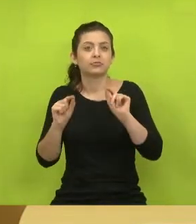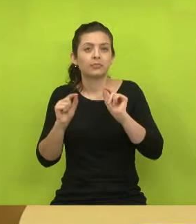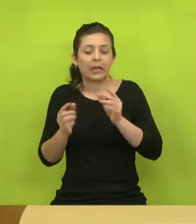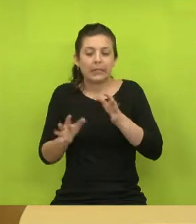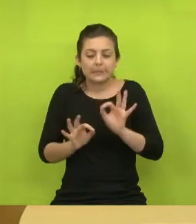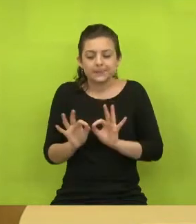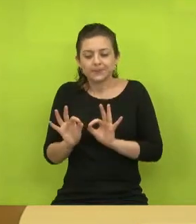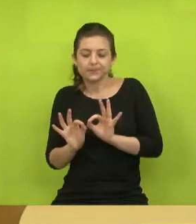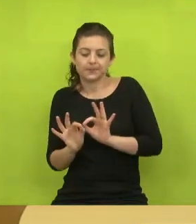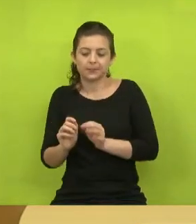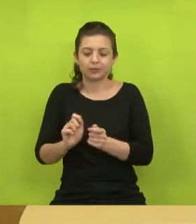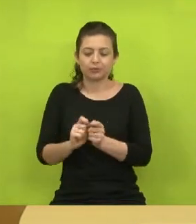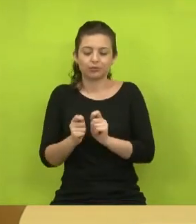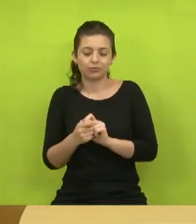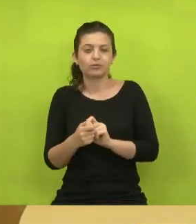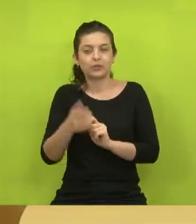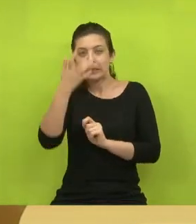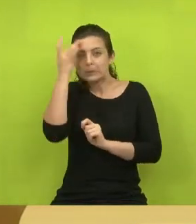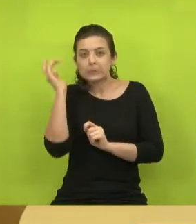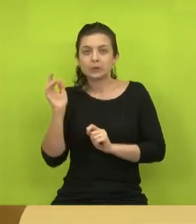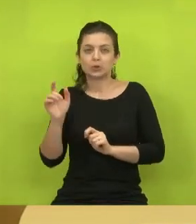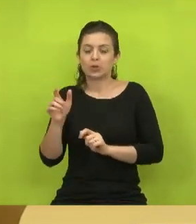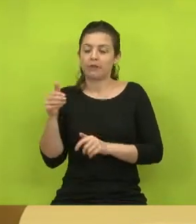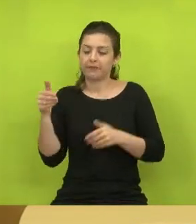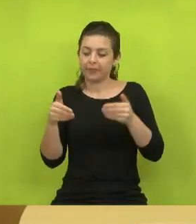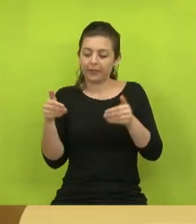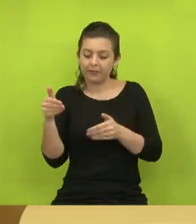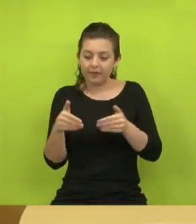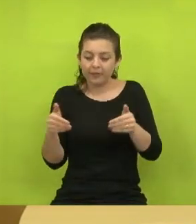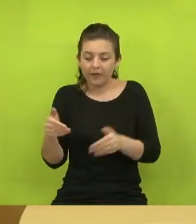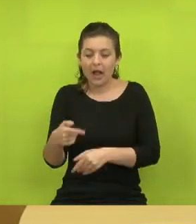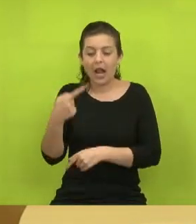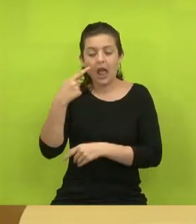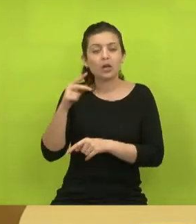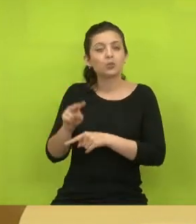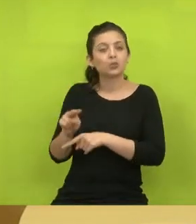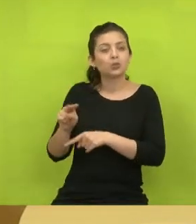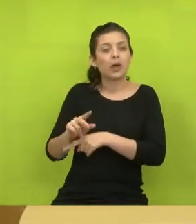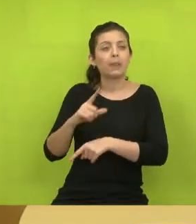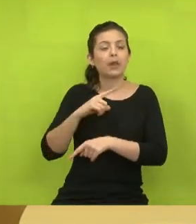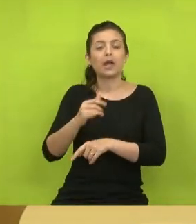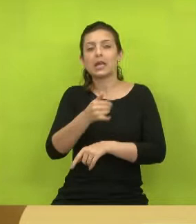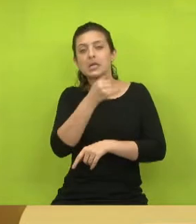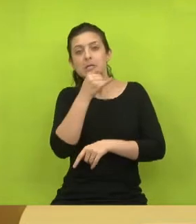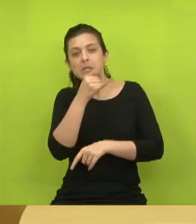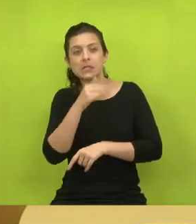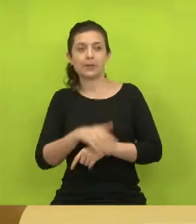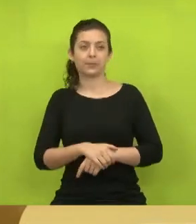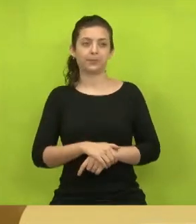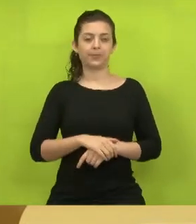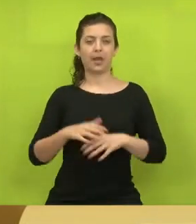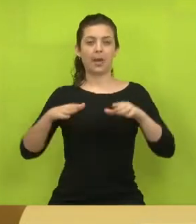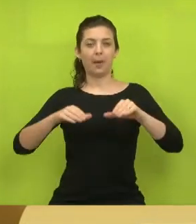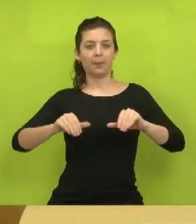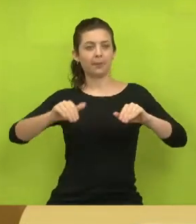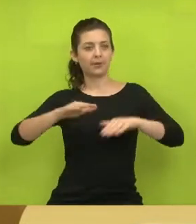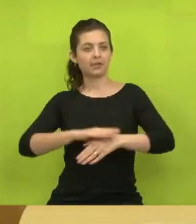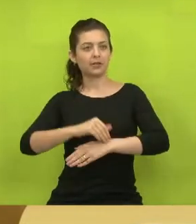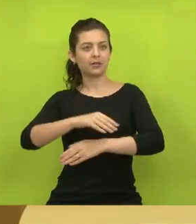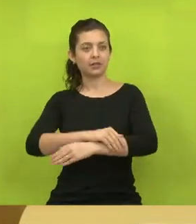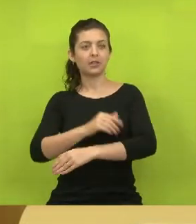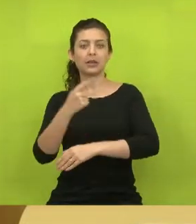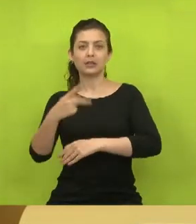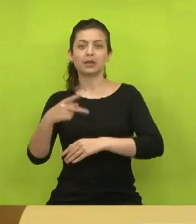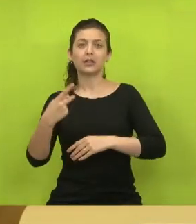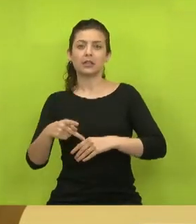paliativo para que as pessoas que vão ser assistidas com a questão, por exemplo, de hidromassagem, que